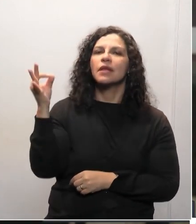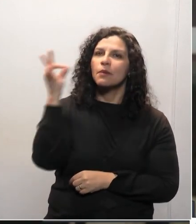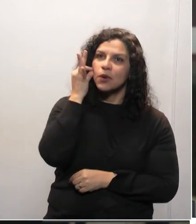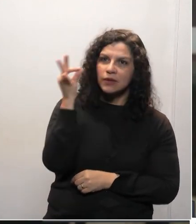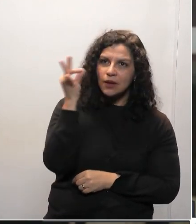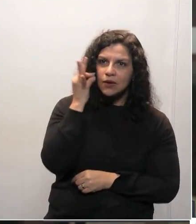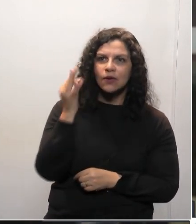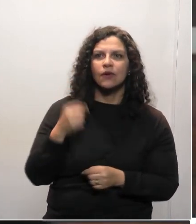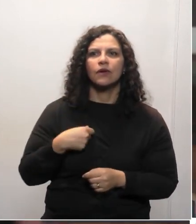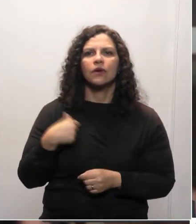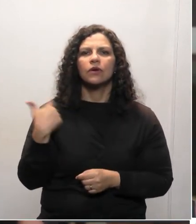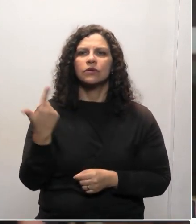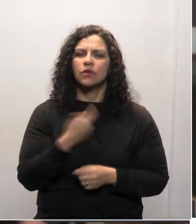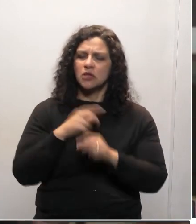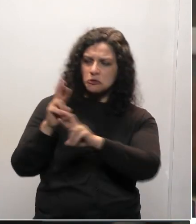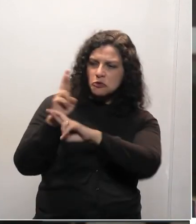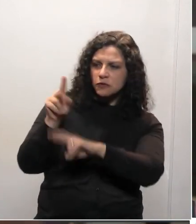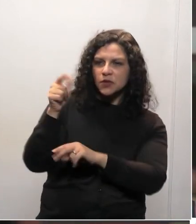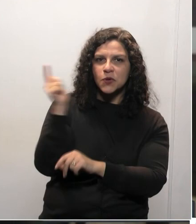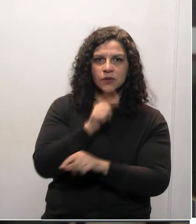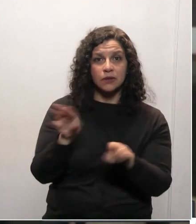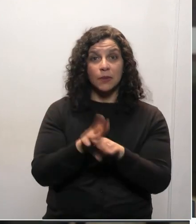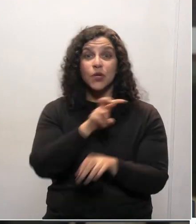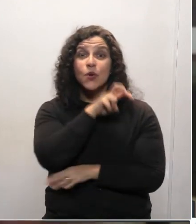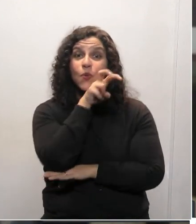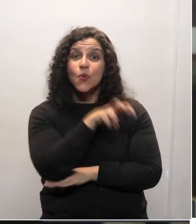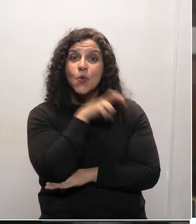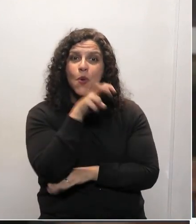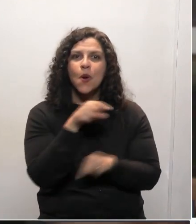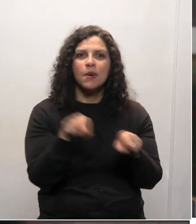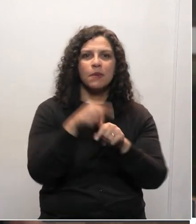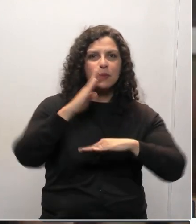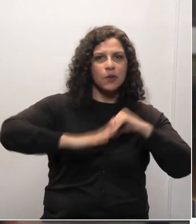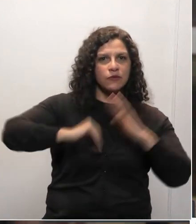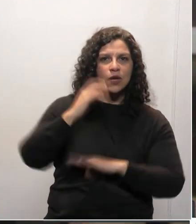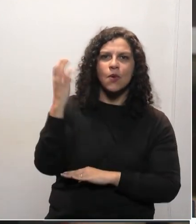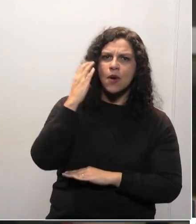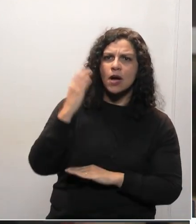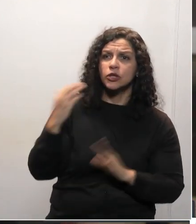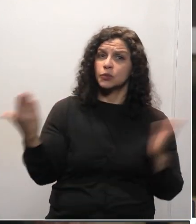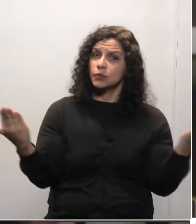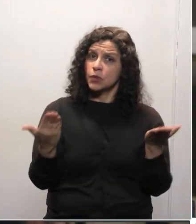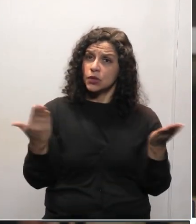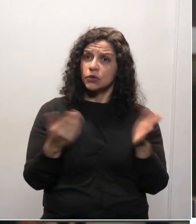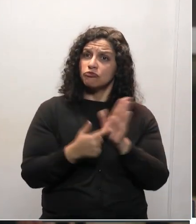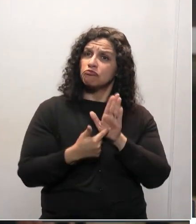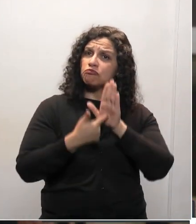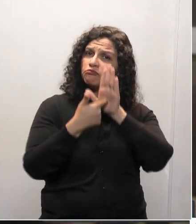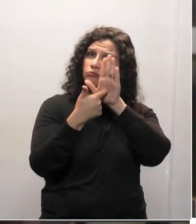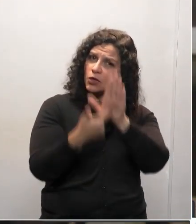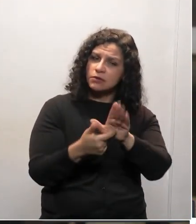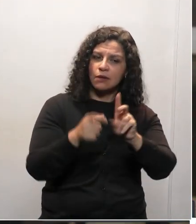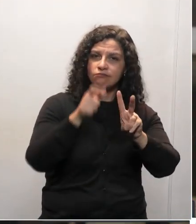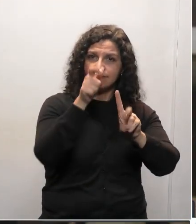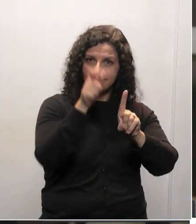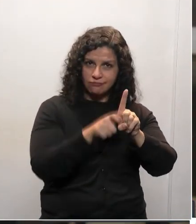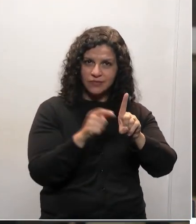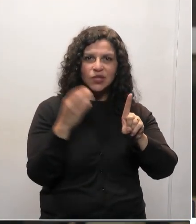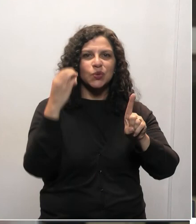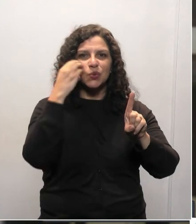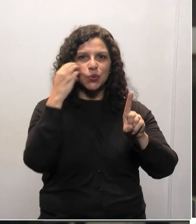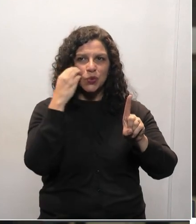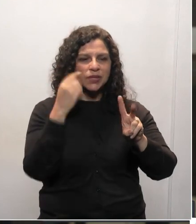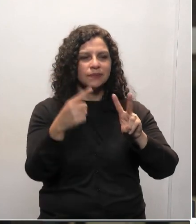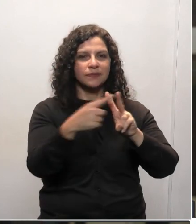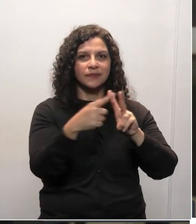Ponta Grossa, tô torcendo, o cobra que é radialista, e todos que forem. Mas o destaque é o Luiz Carlos Martins